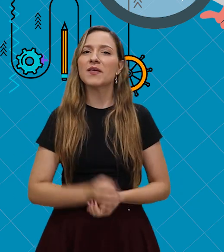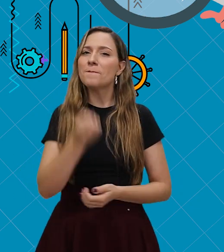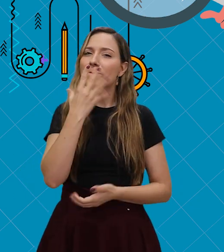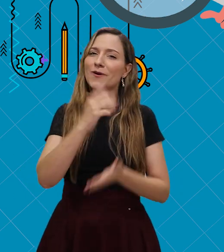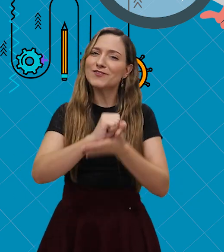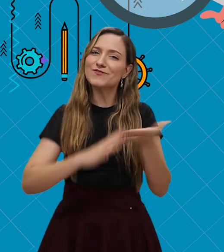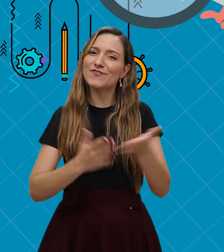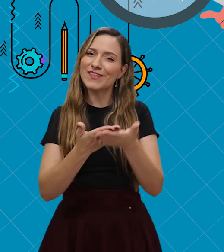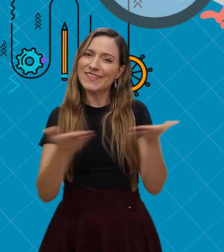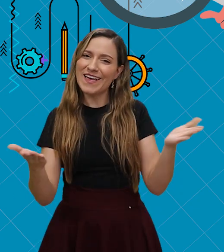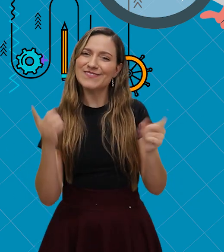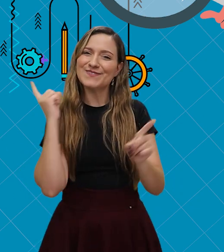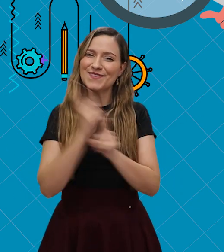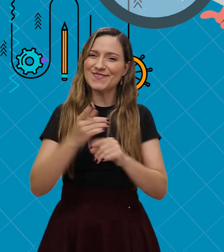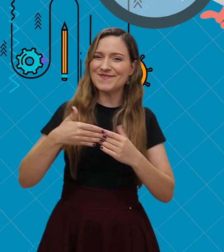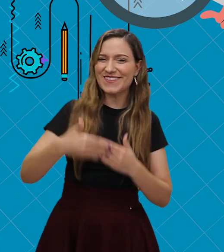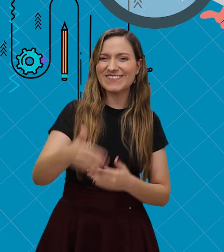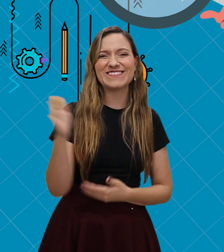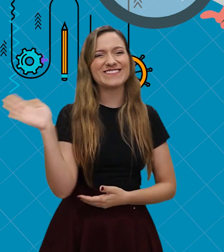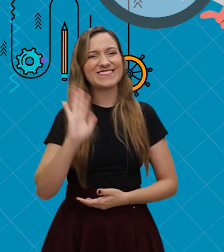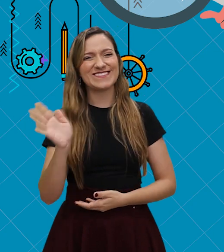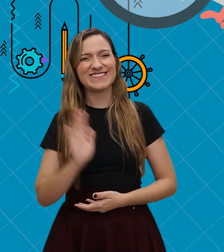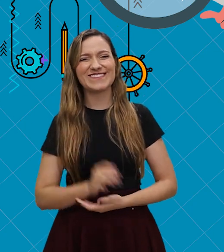boa atividade e até a próxima!